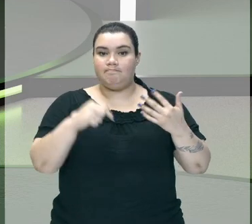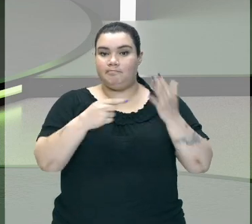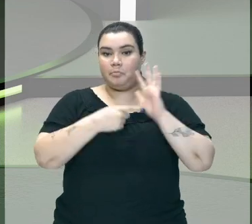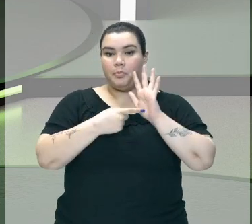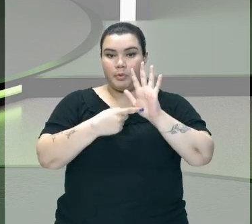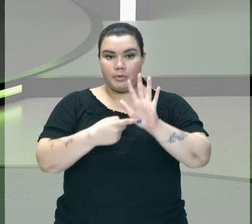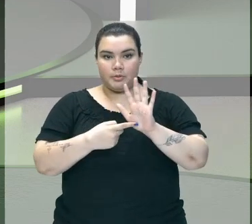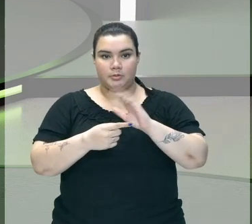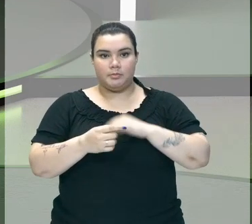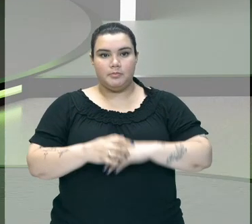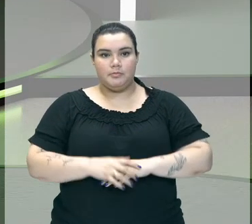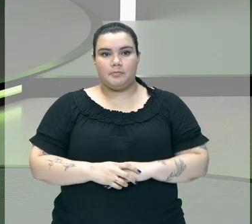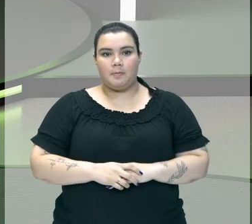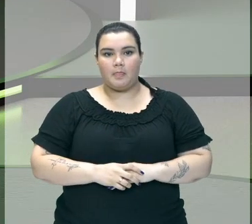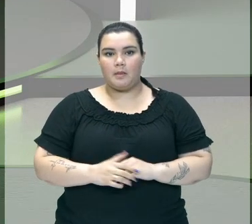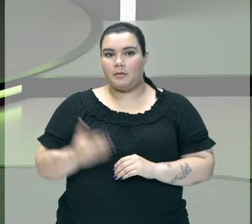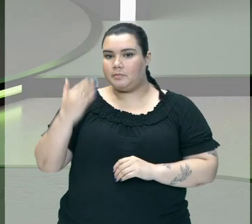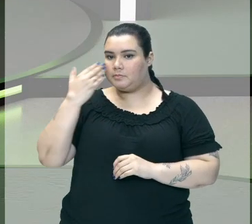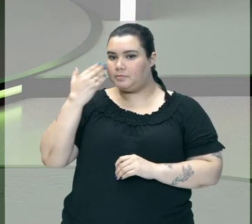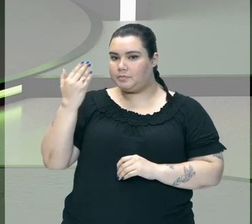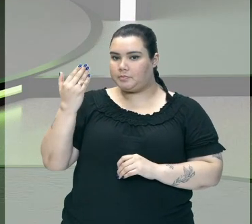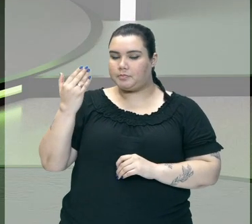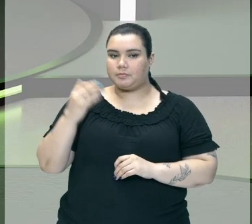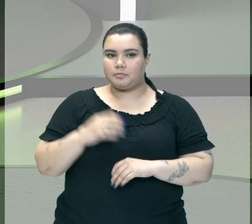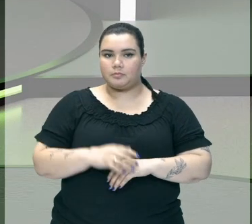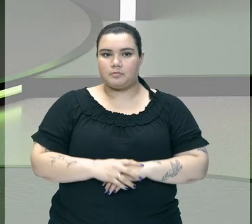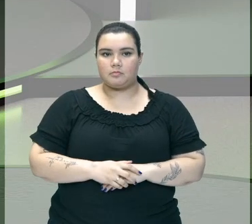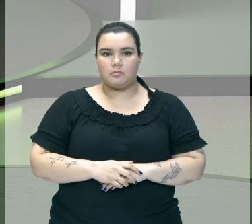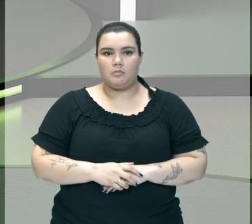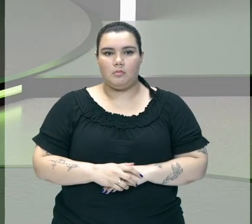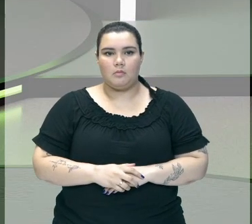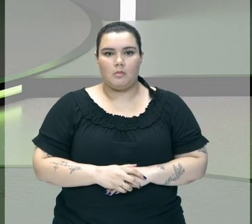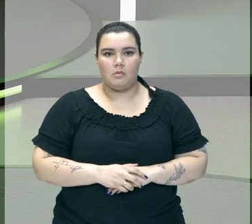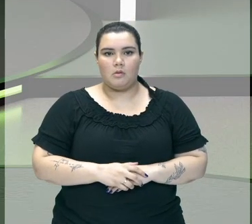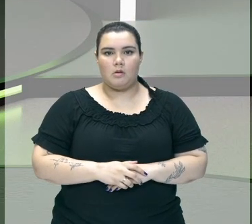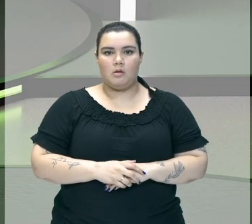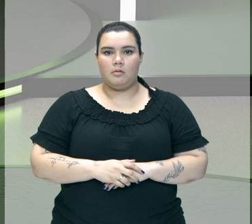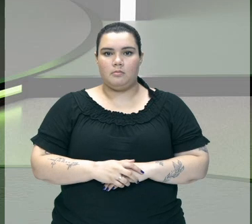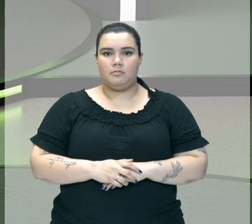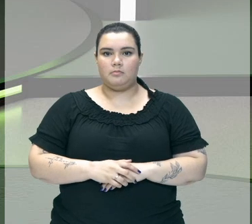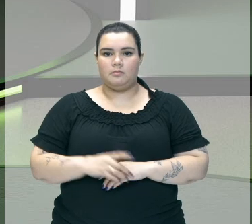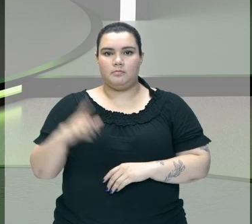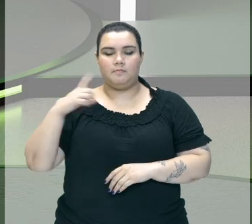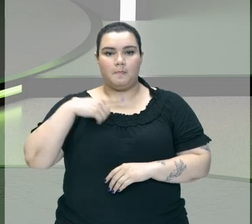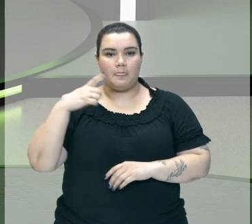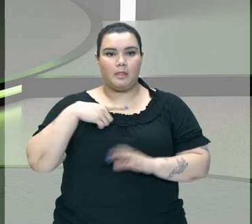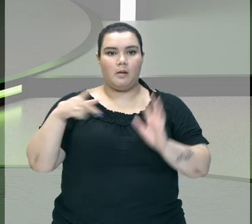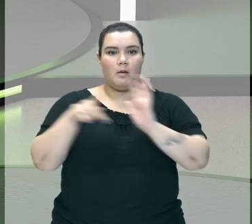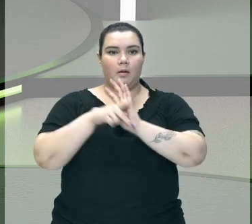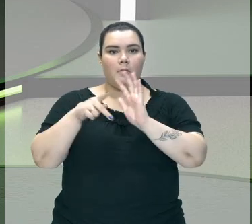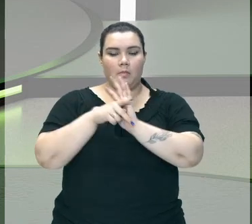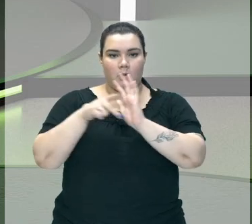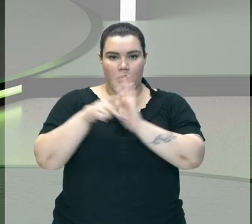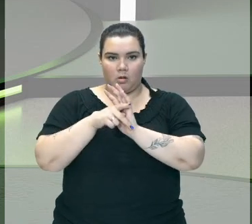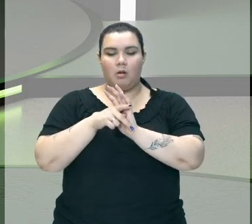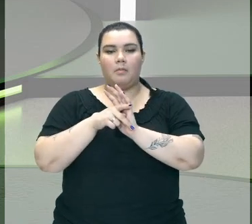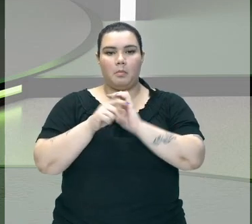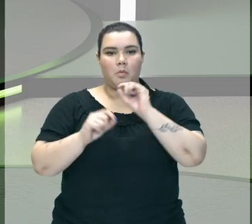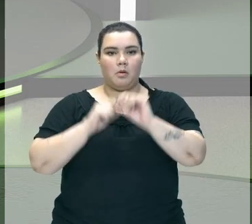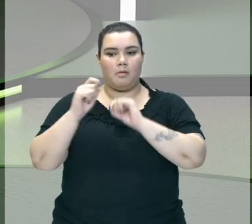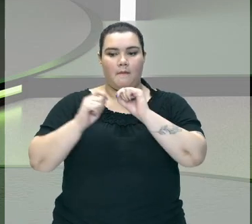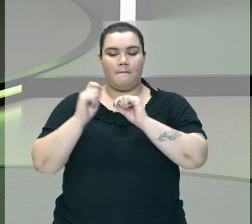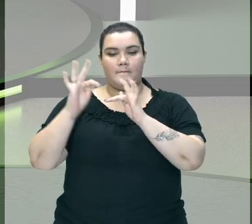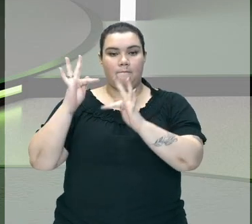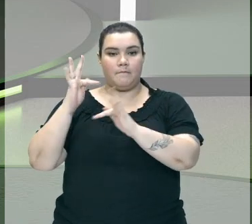olhada Nós temos aí Em relação às transformações químicas e físicas Nós podemos